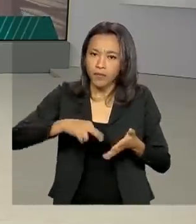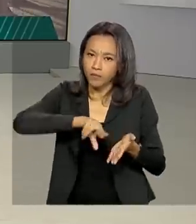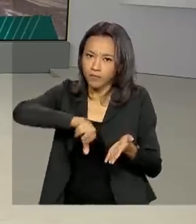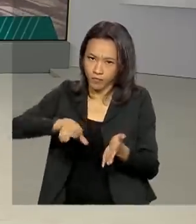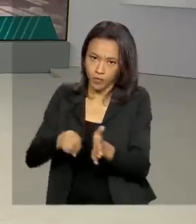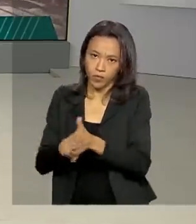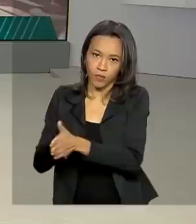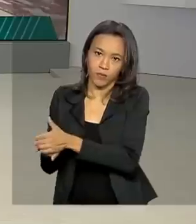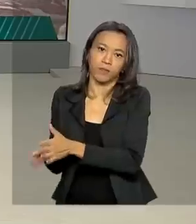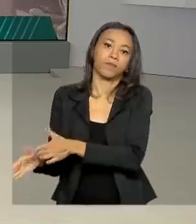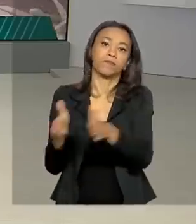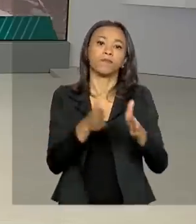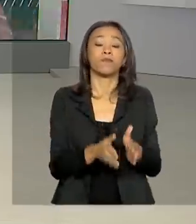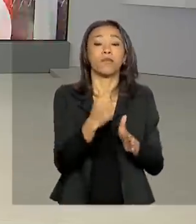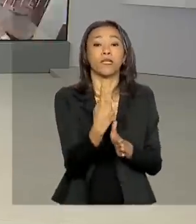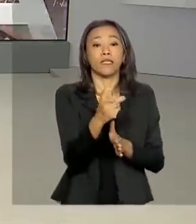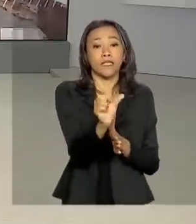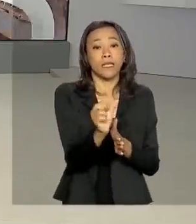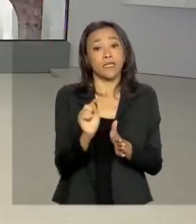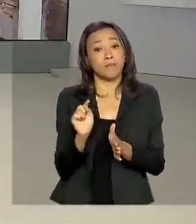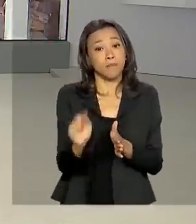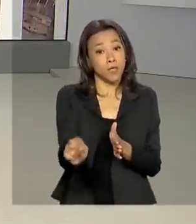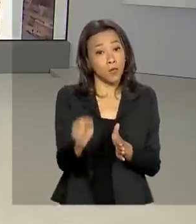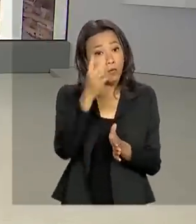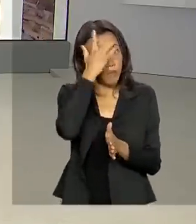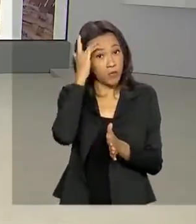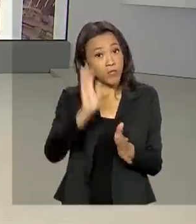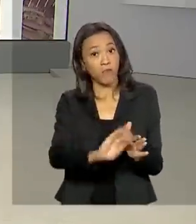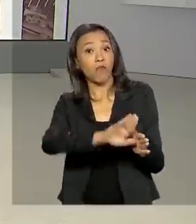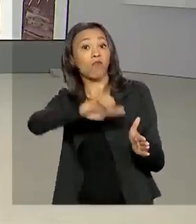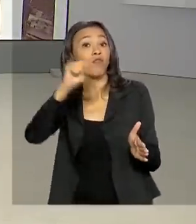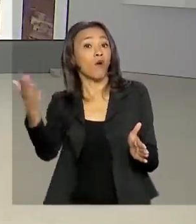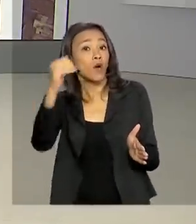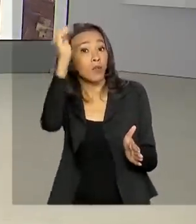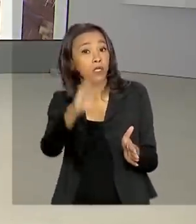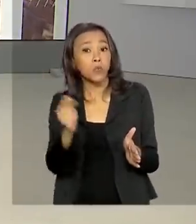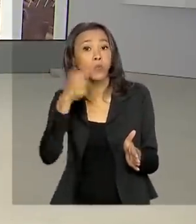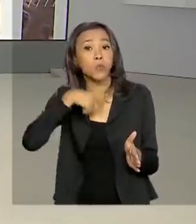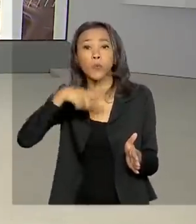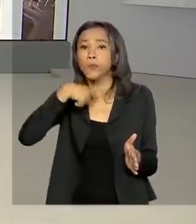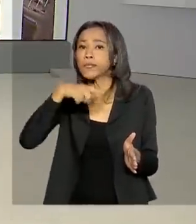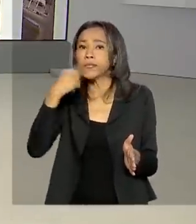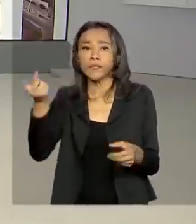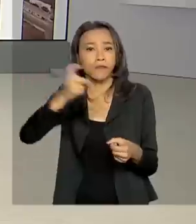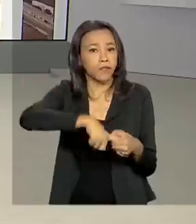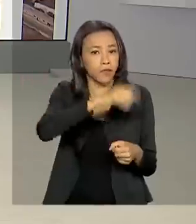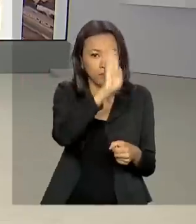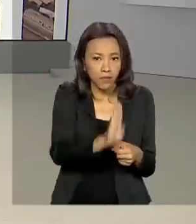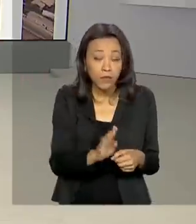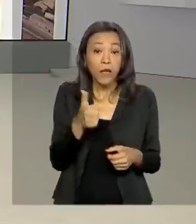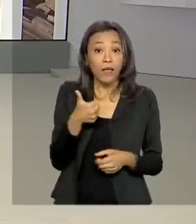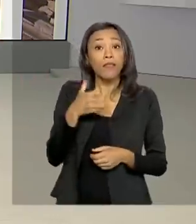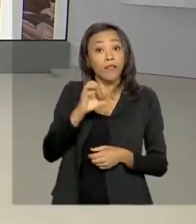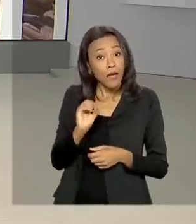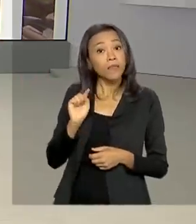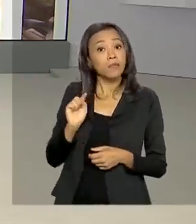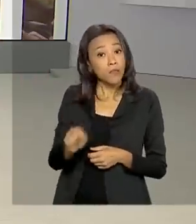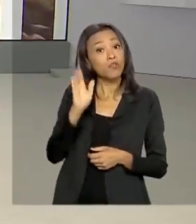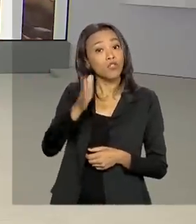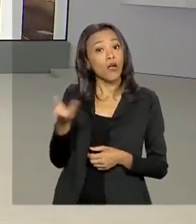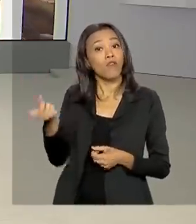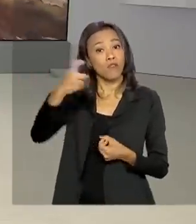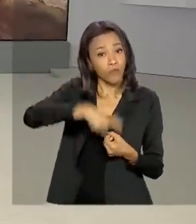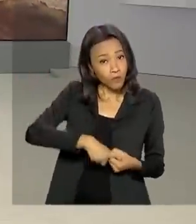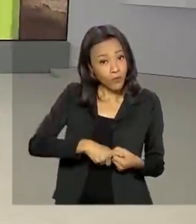Dos 16 mil brasileiros que estavam no exterior sem conseguir voltar ao Brasil, 10 mil já foram repatriados,